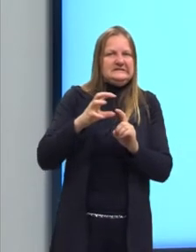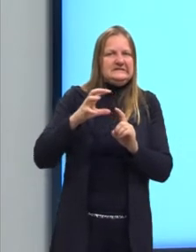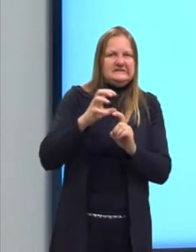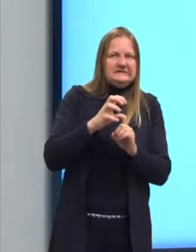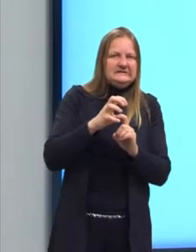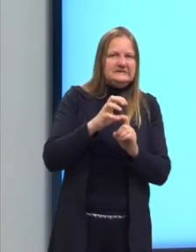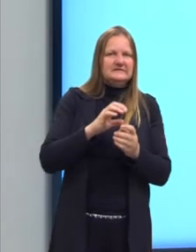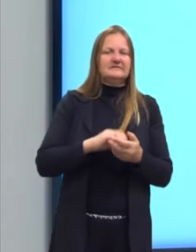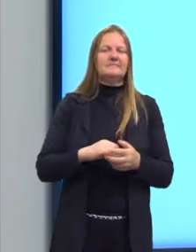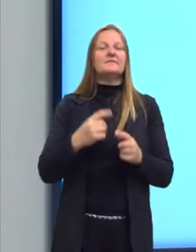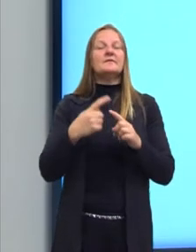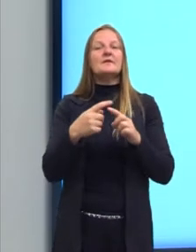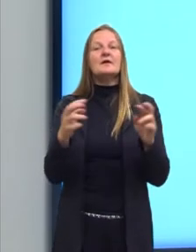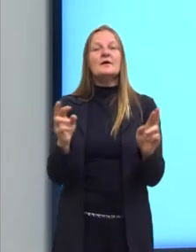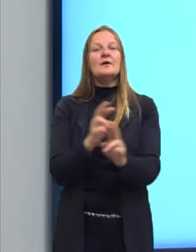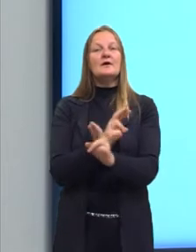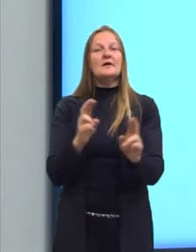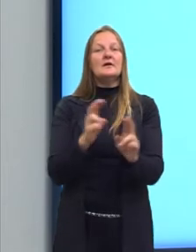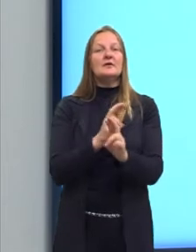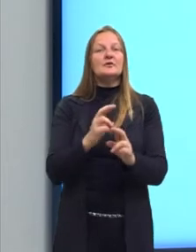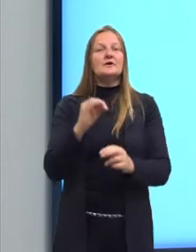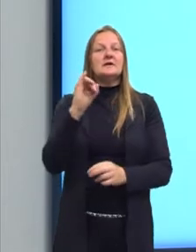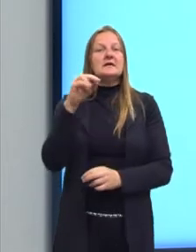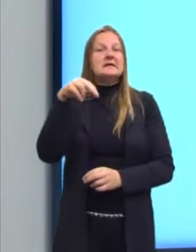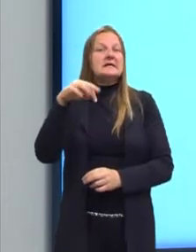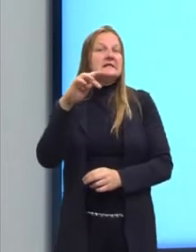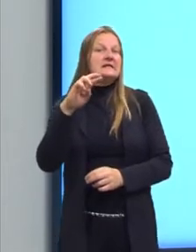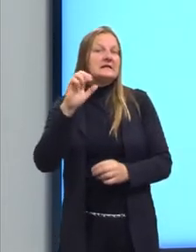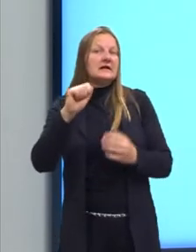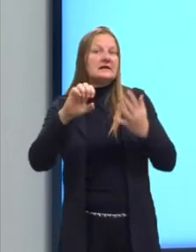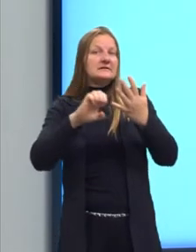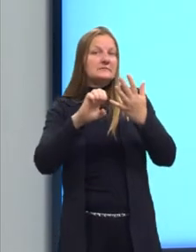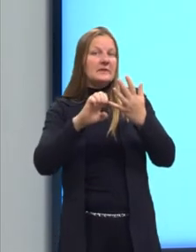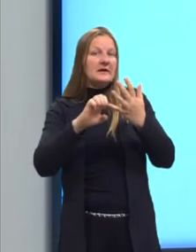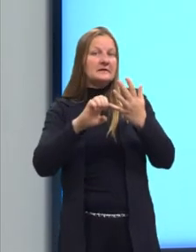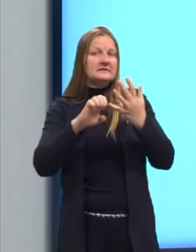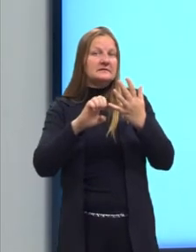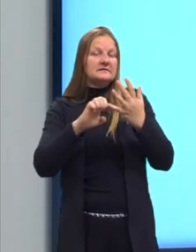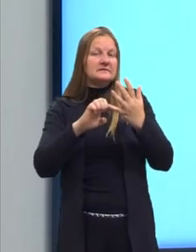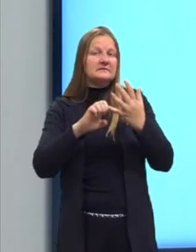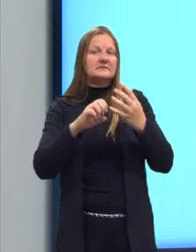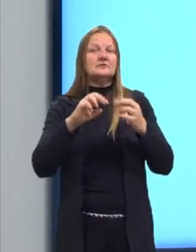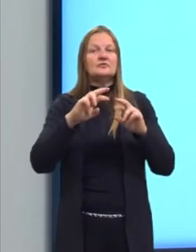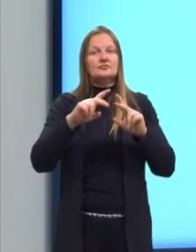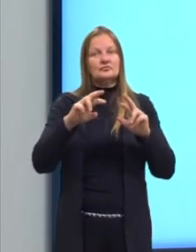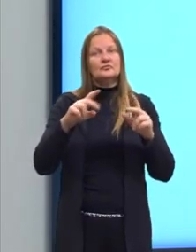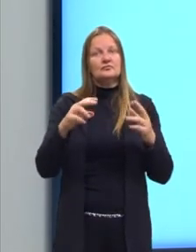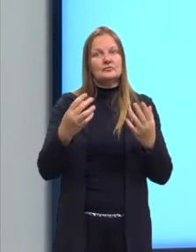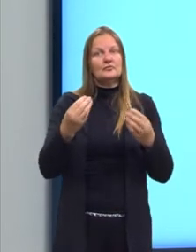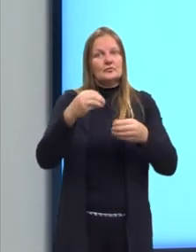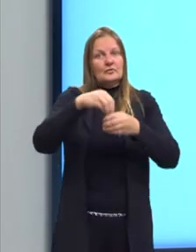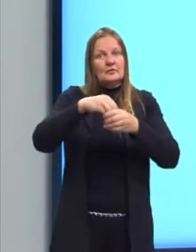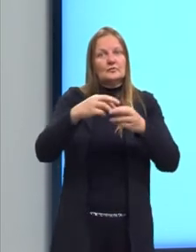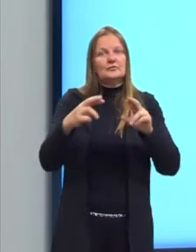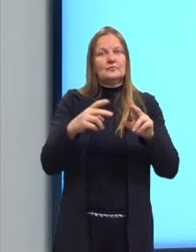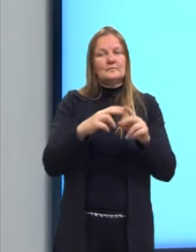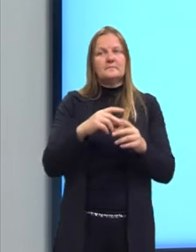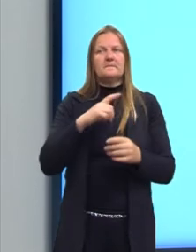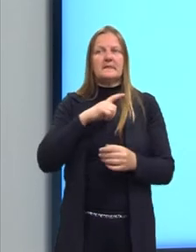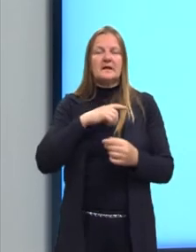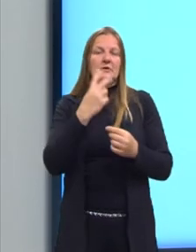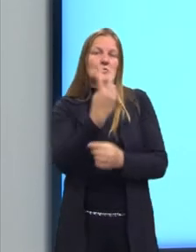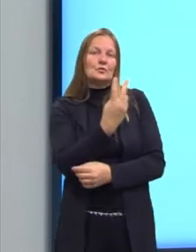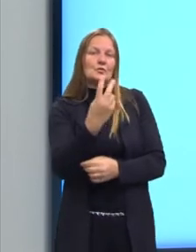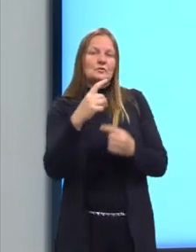As relações intraespecíficas, né? Como eu falei, podem ser harmônicas e desarmônicas. As harmônicas